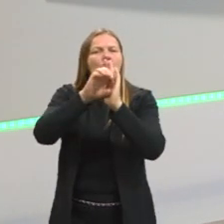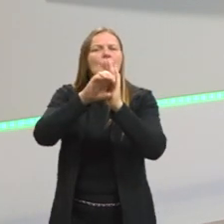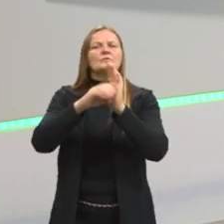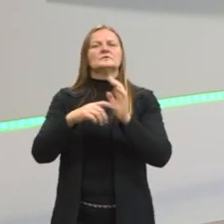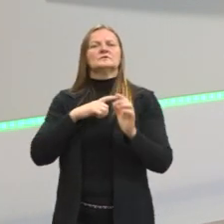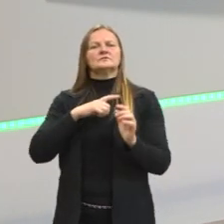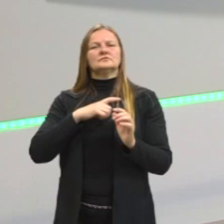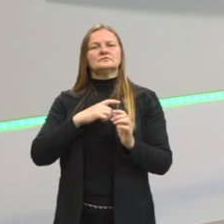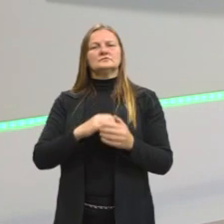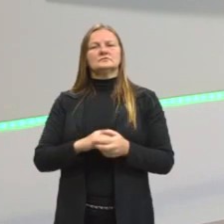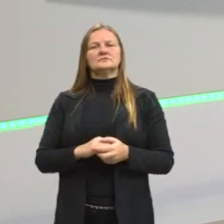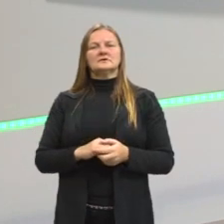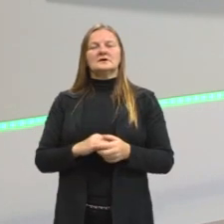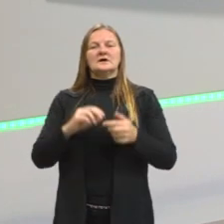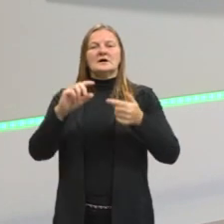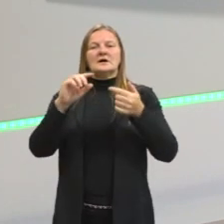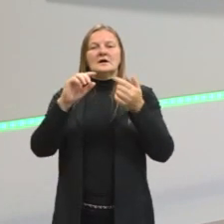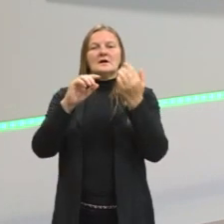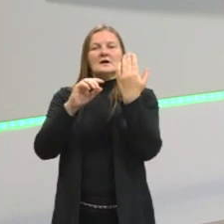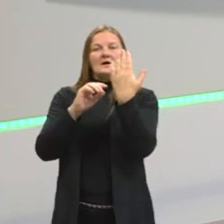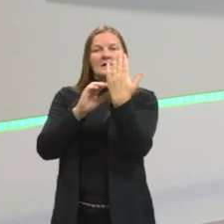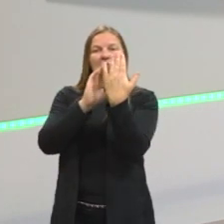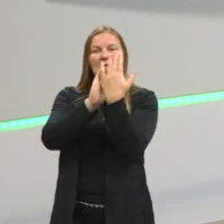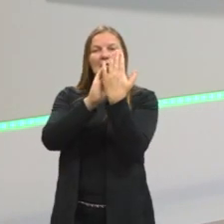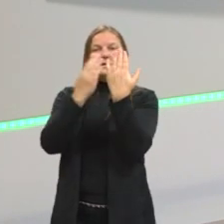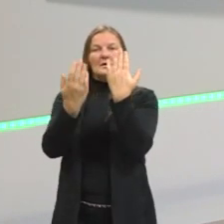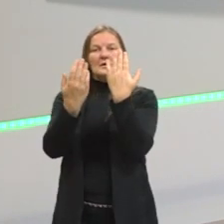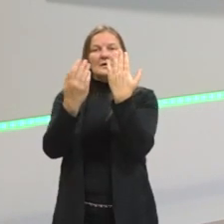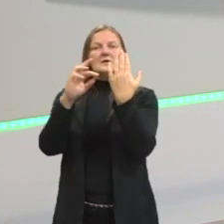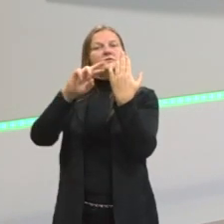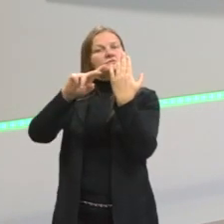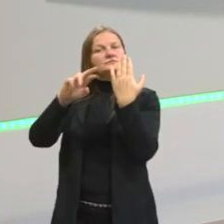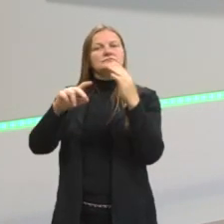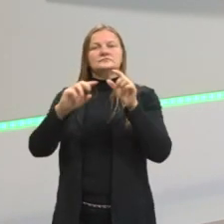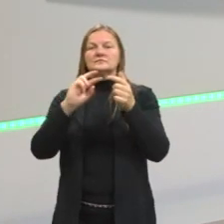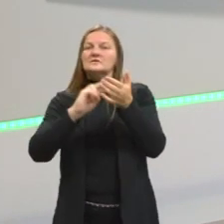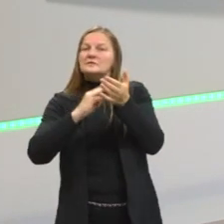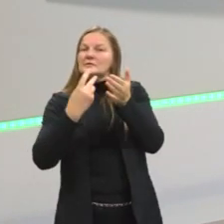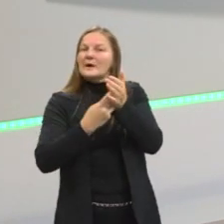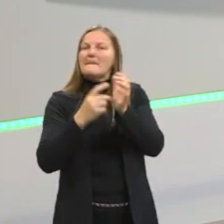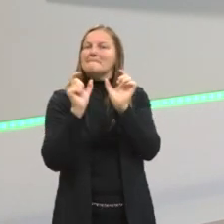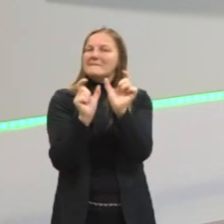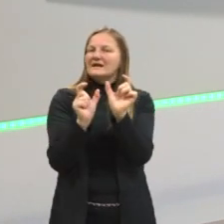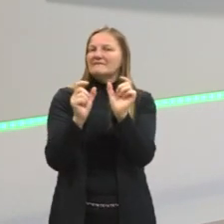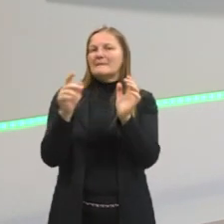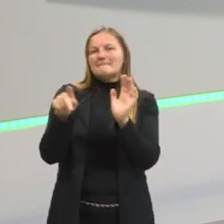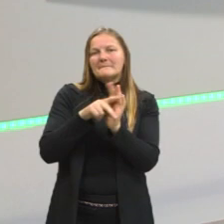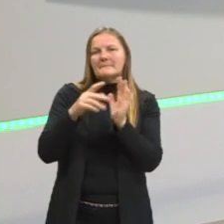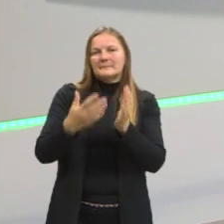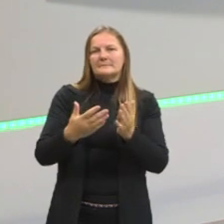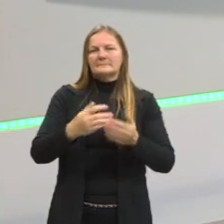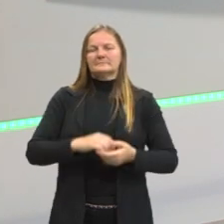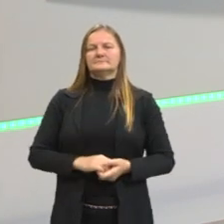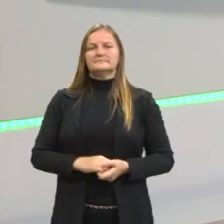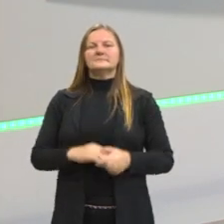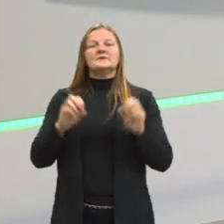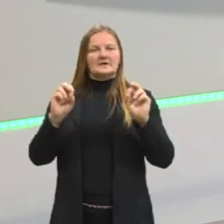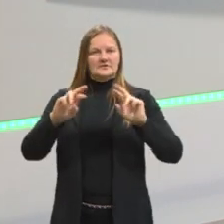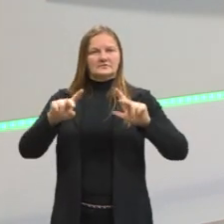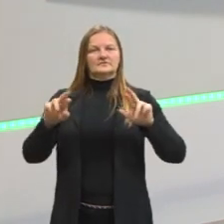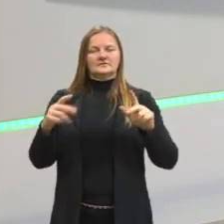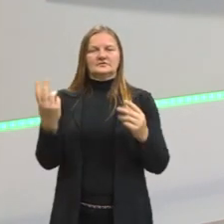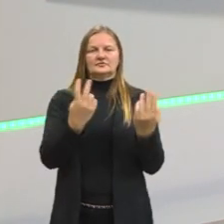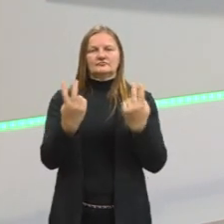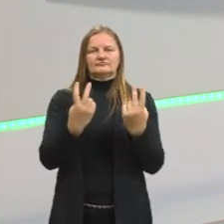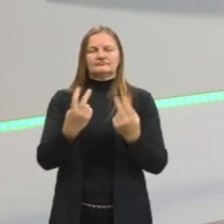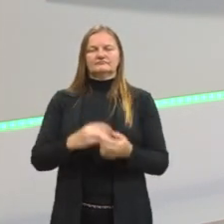enquanto a antítese vai fazer essa relação mais do significado básico da palavra. Essa é a diferença de um